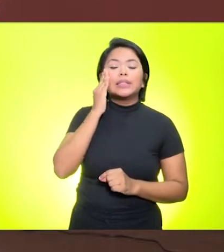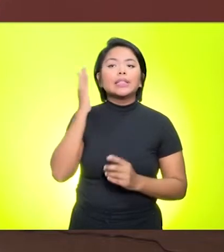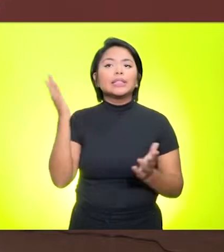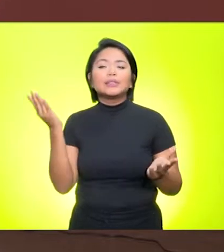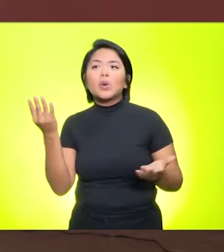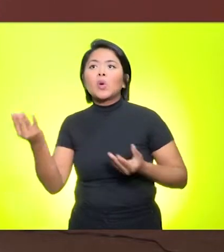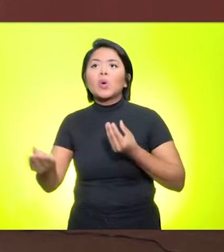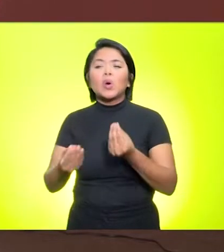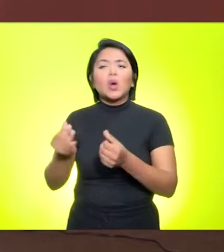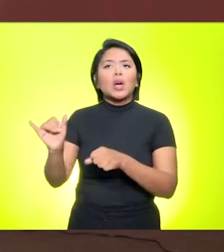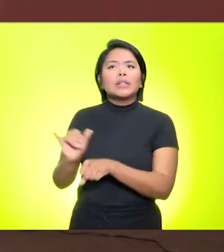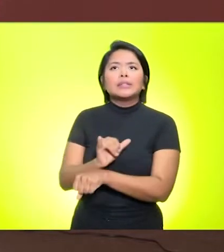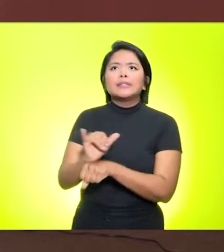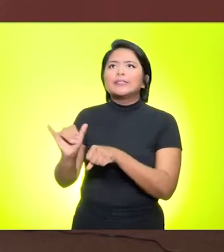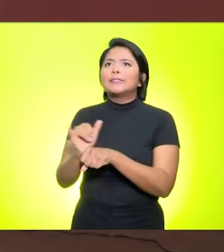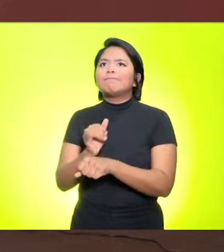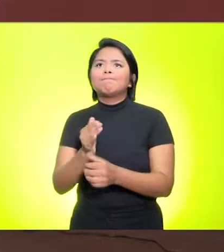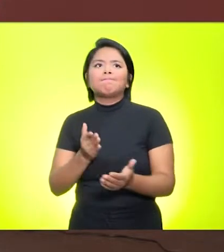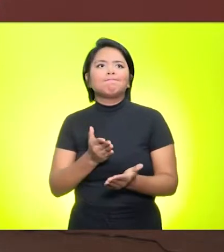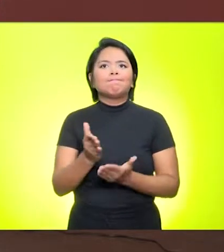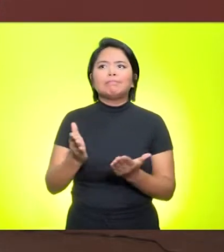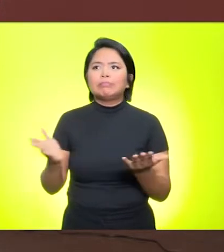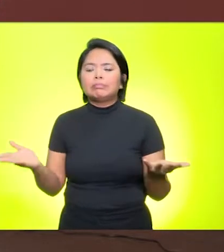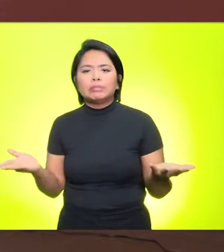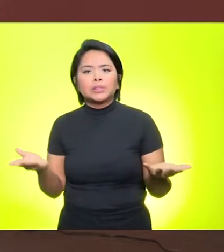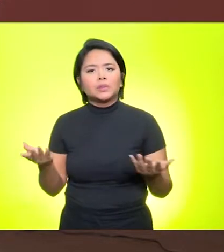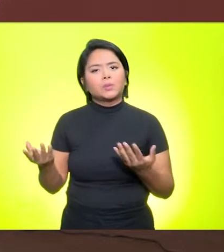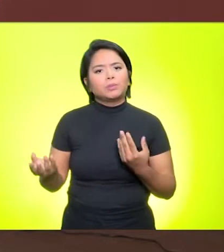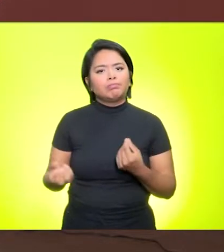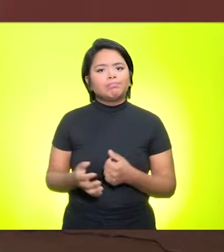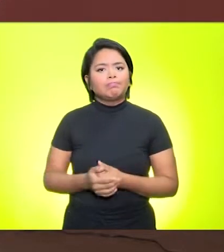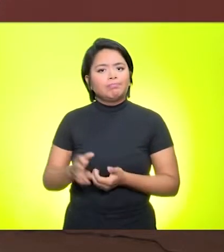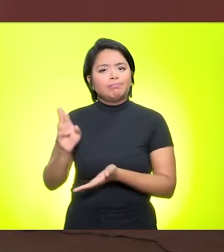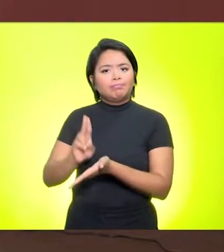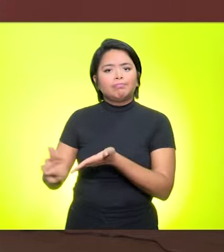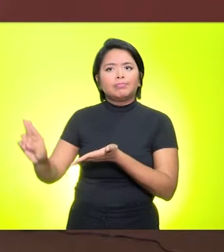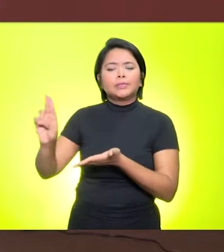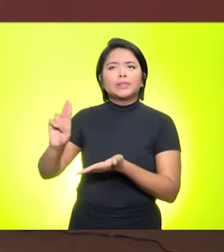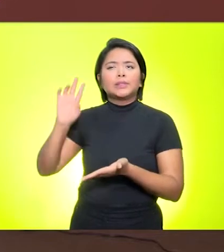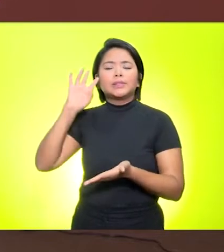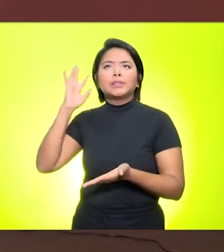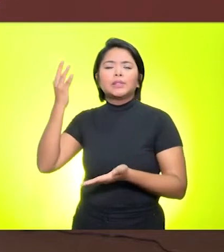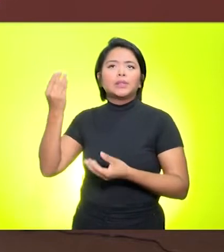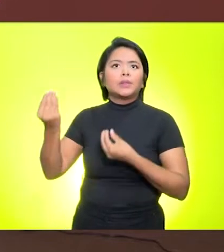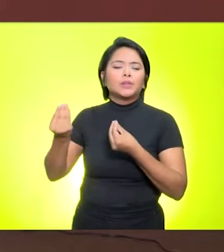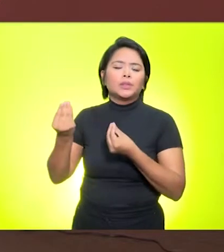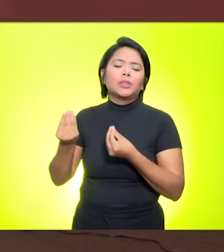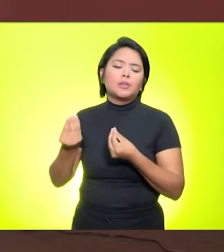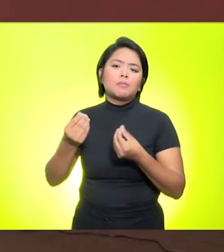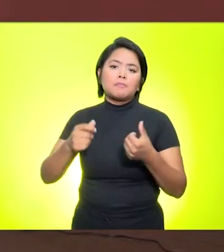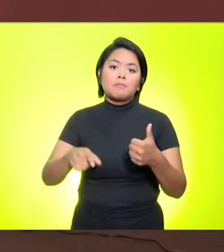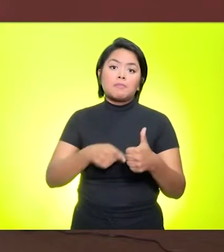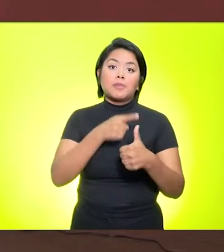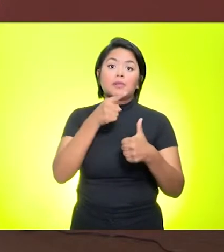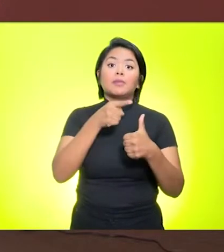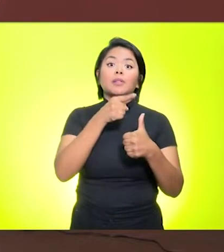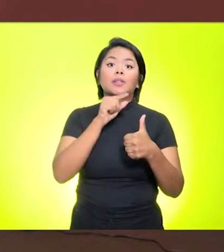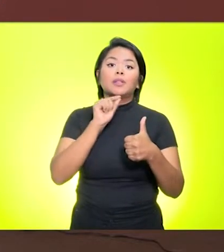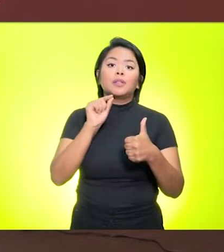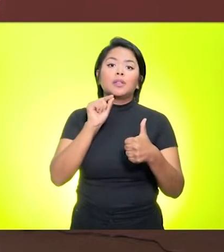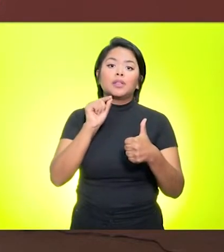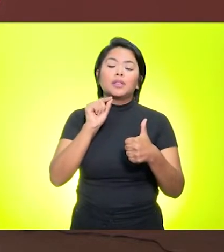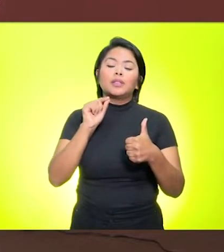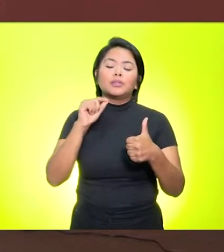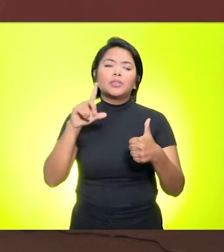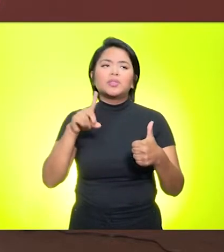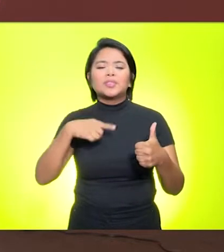caminho a gente poderia tomar e seguir institucionalmente. E eu acho que o primeiro ponto principal, e fomos muito